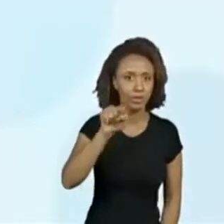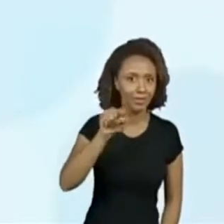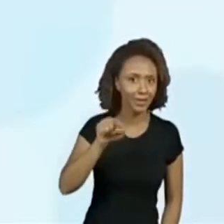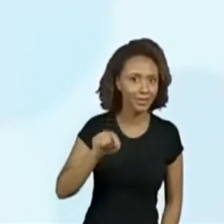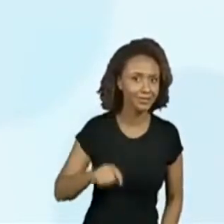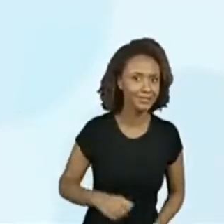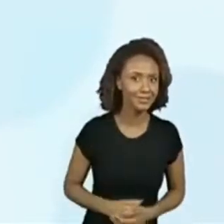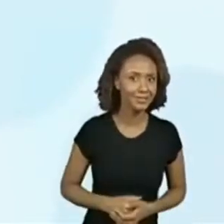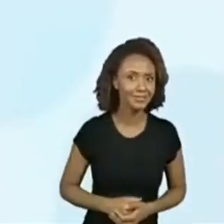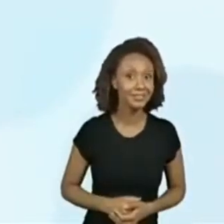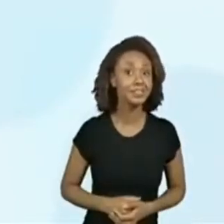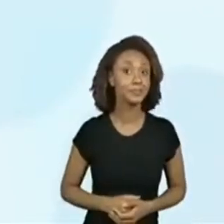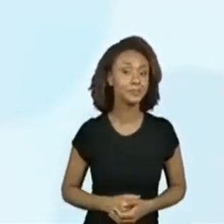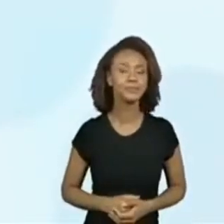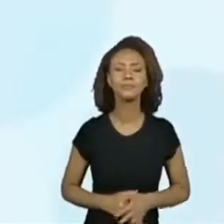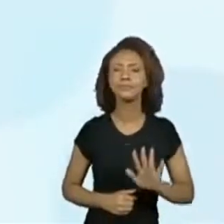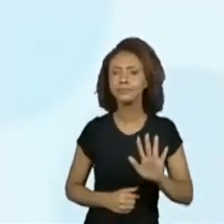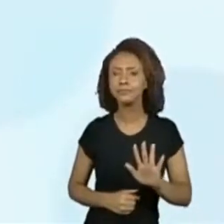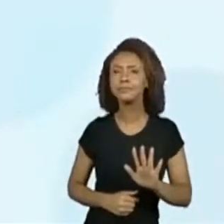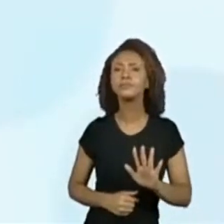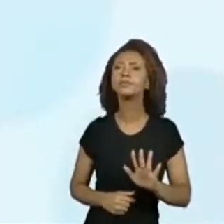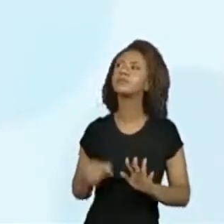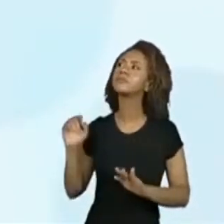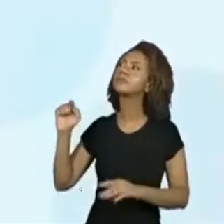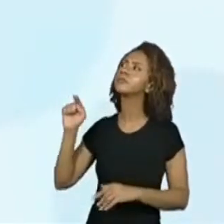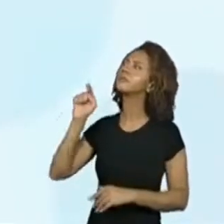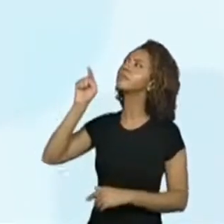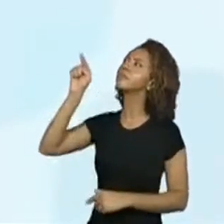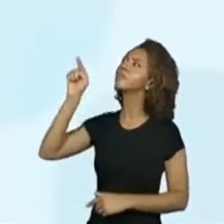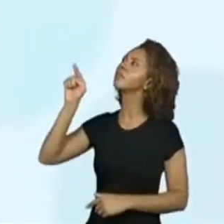também conseguiram ler jogo? Só que eu também tenho aqui, ó.